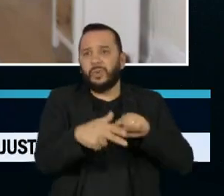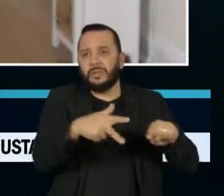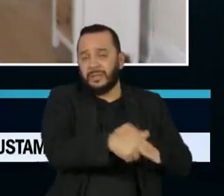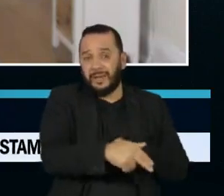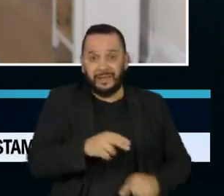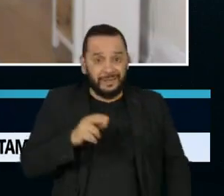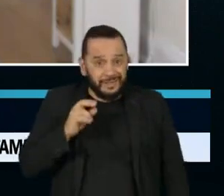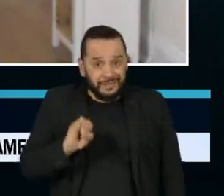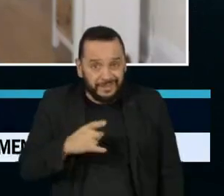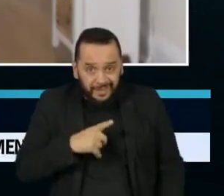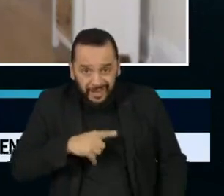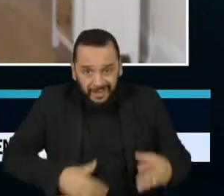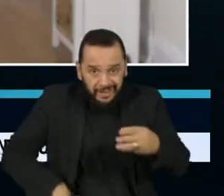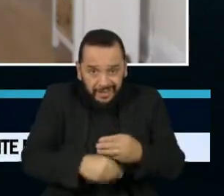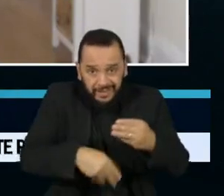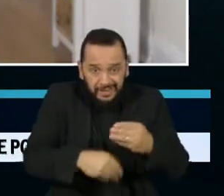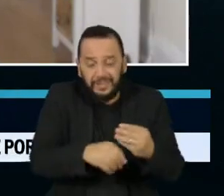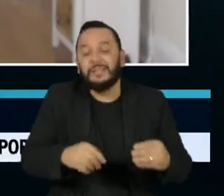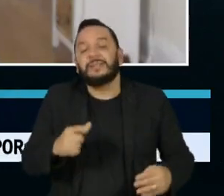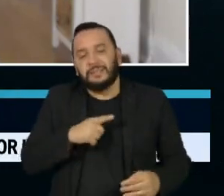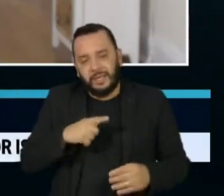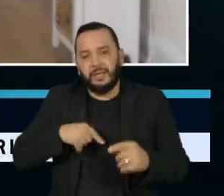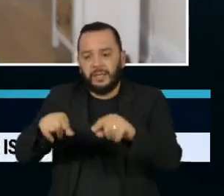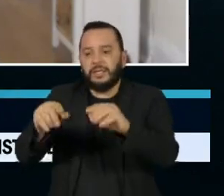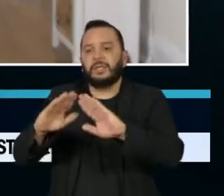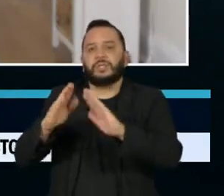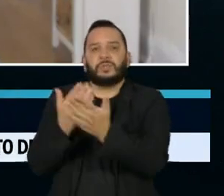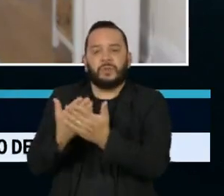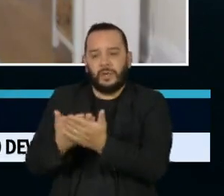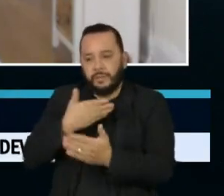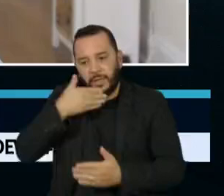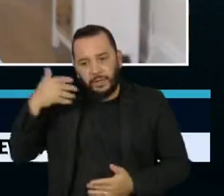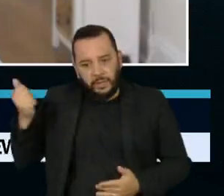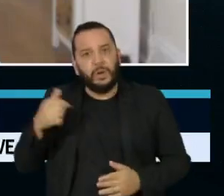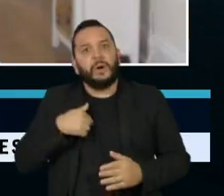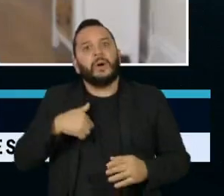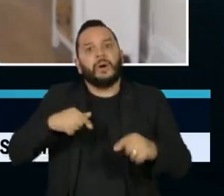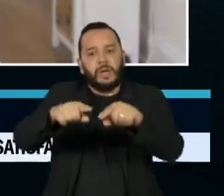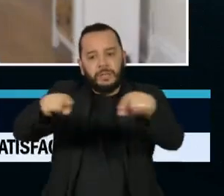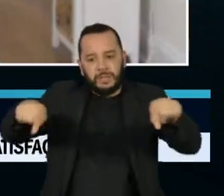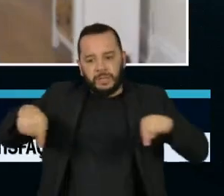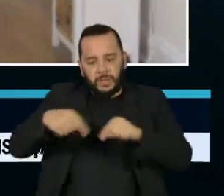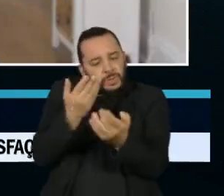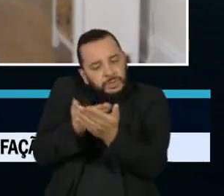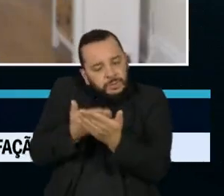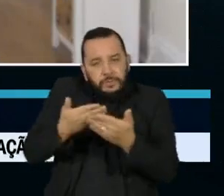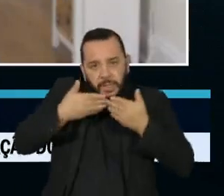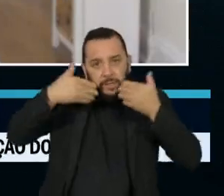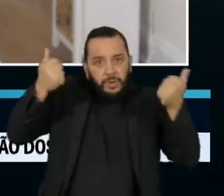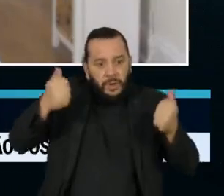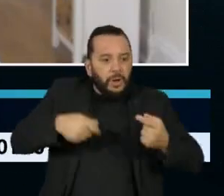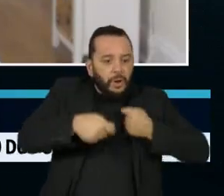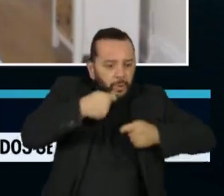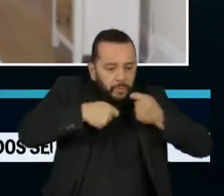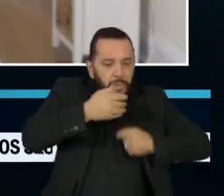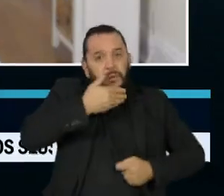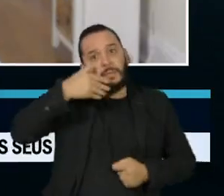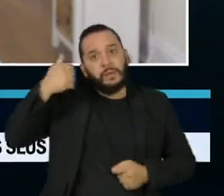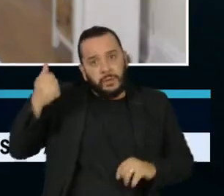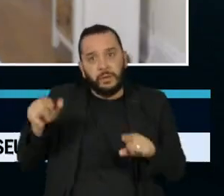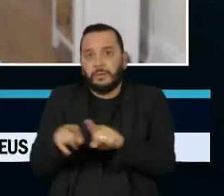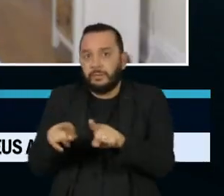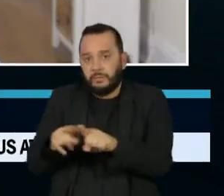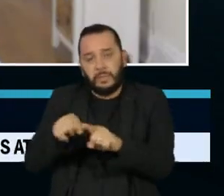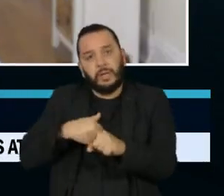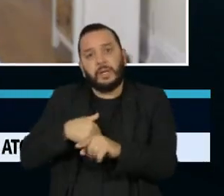ter mais tempo na sala de aula, que a gente vai ter uma merenda escolar de melhor qualidade, que a gente vai ter o transporte escolar adequado. Com menos